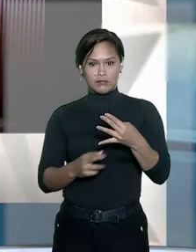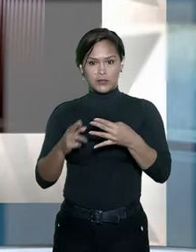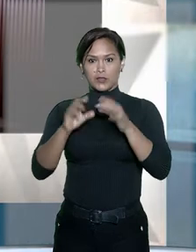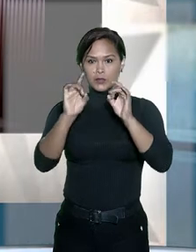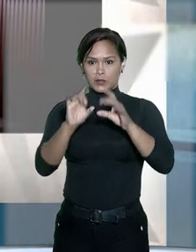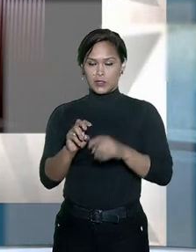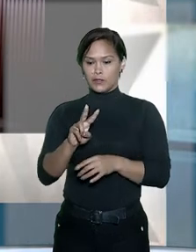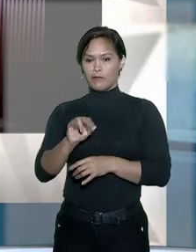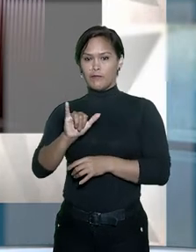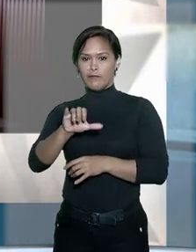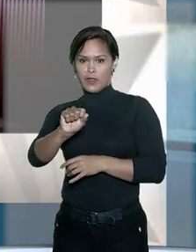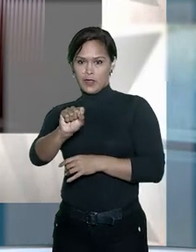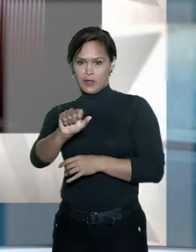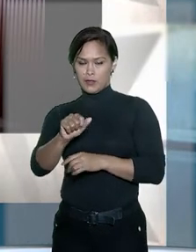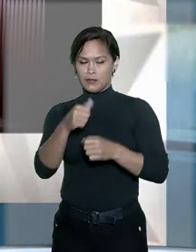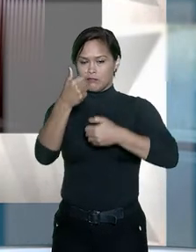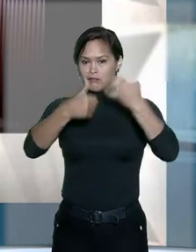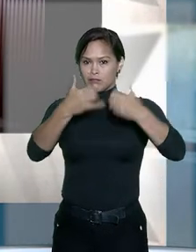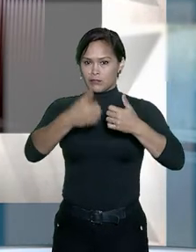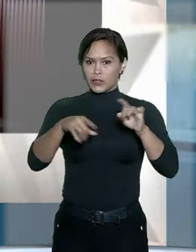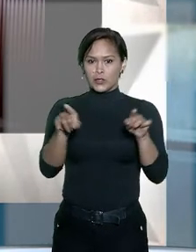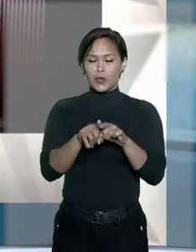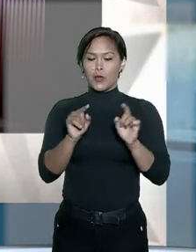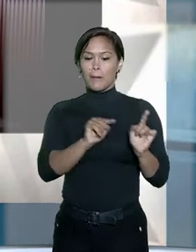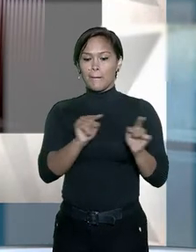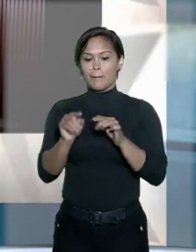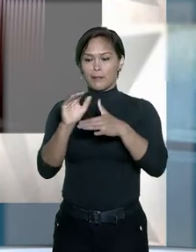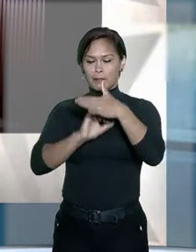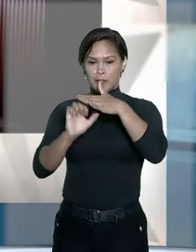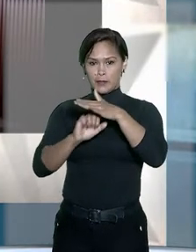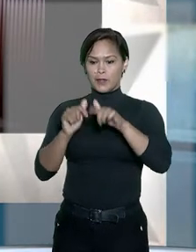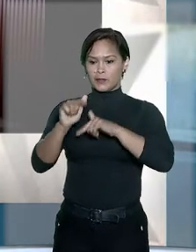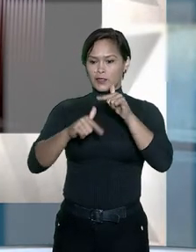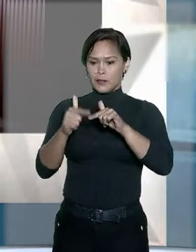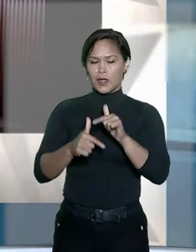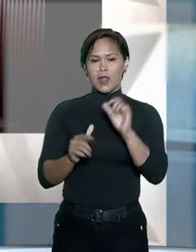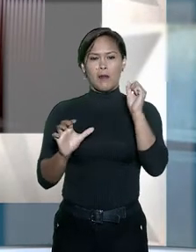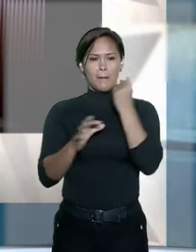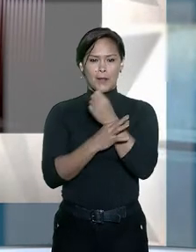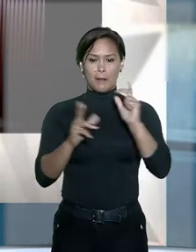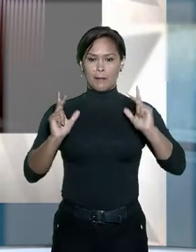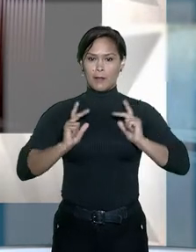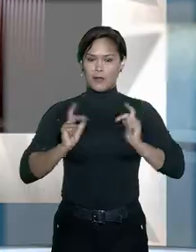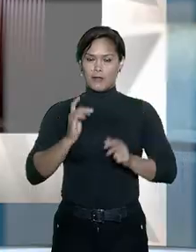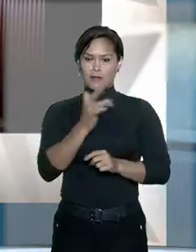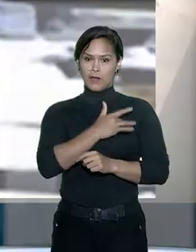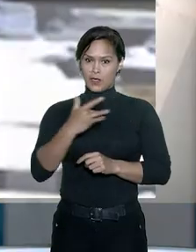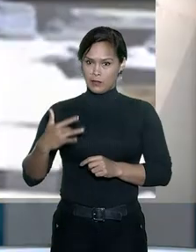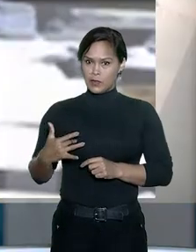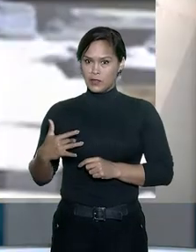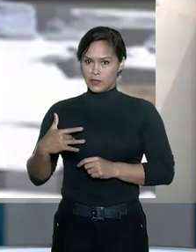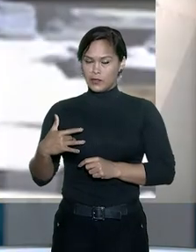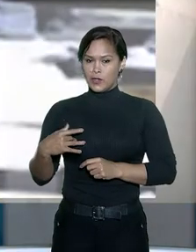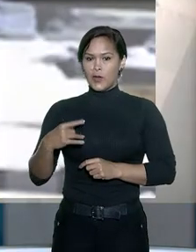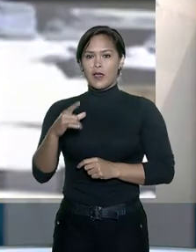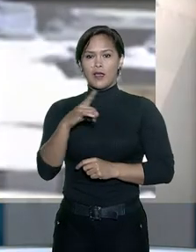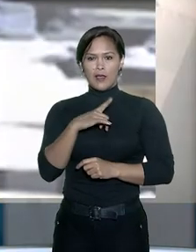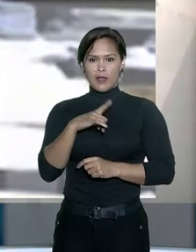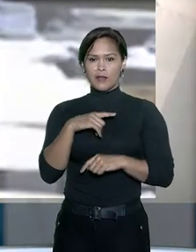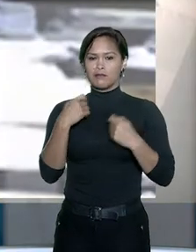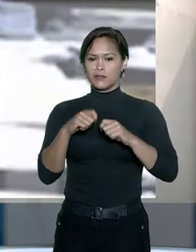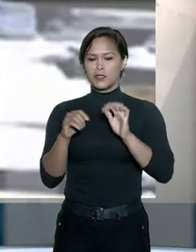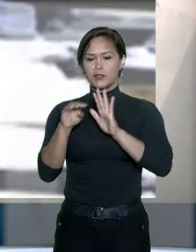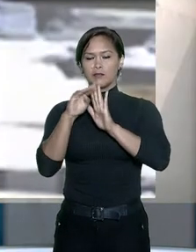ministro Vilas Boscoeva, explicou que, para uma empresa operar planos privados de saúde no Brasil, ela deve ser